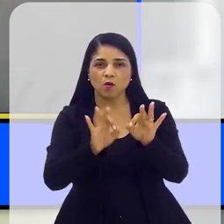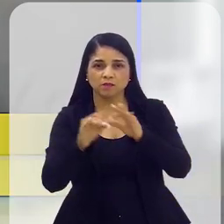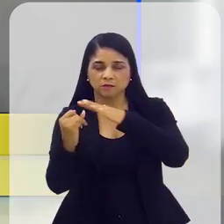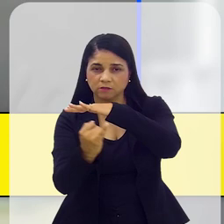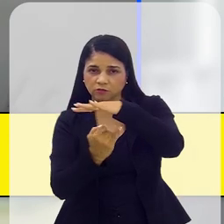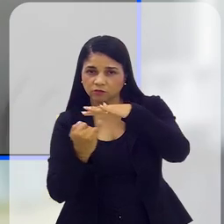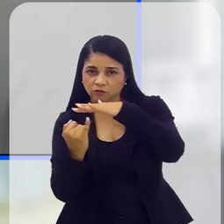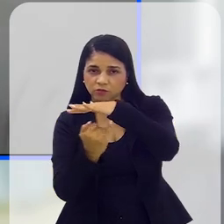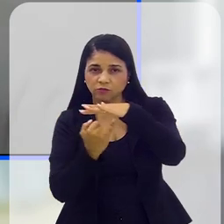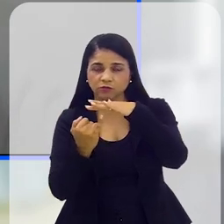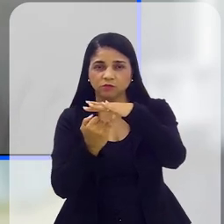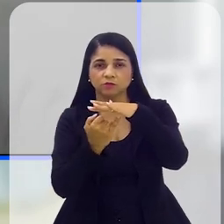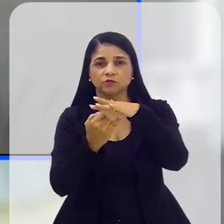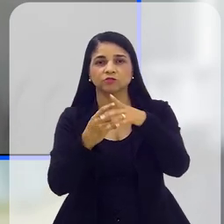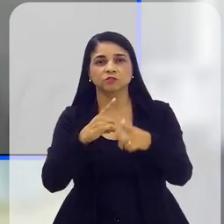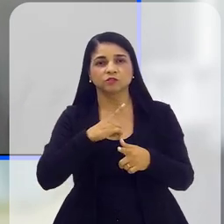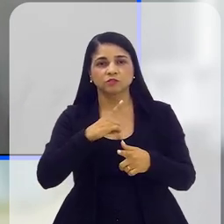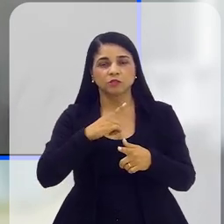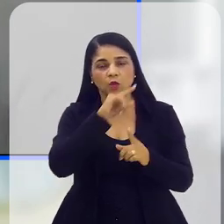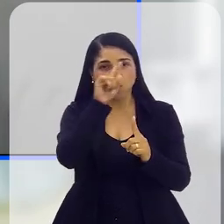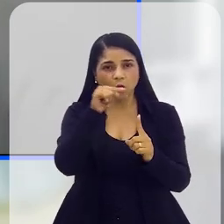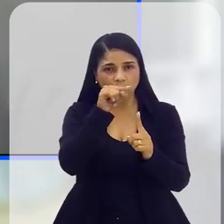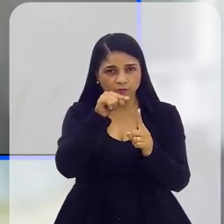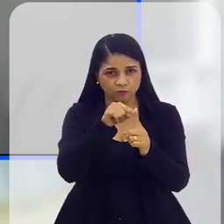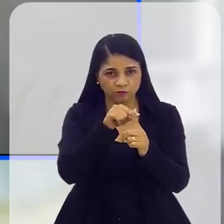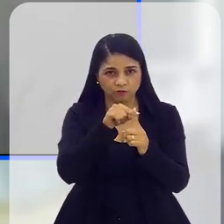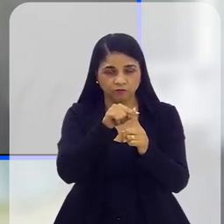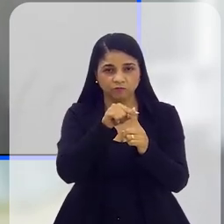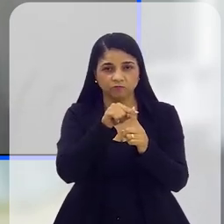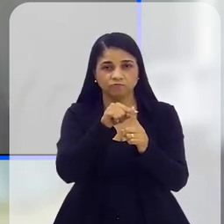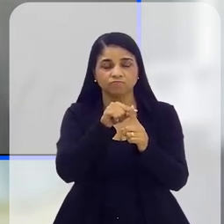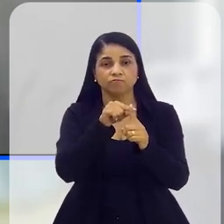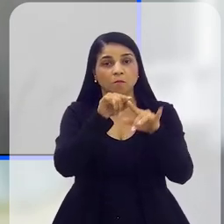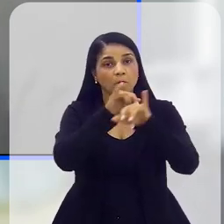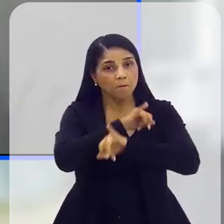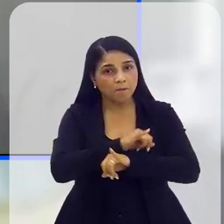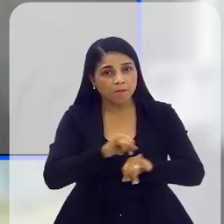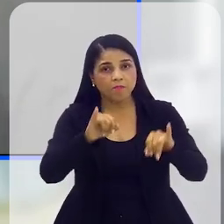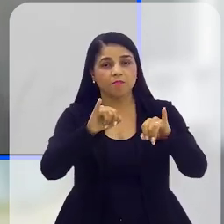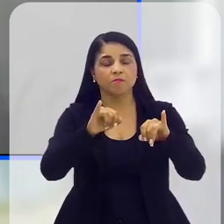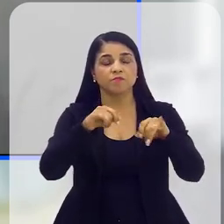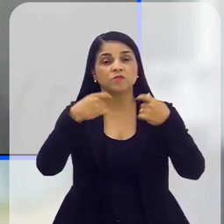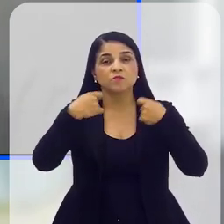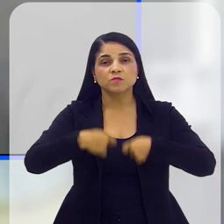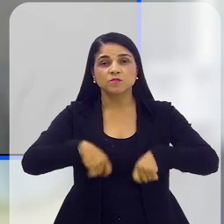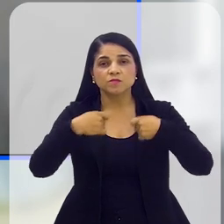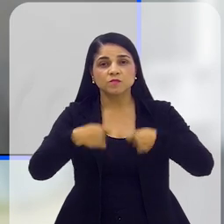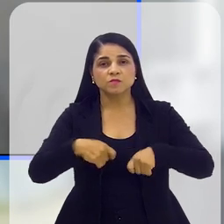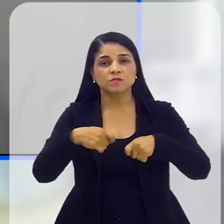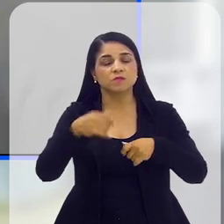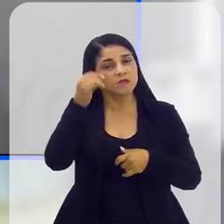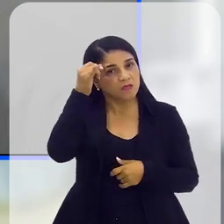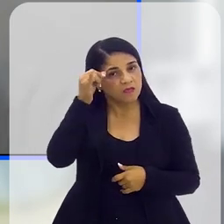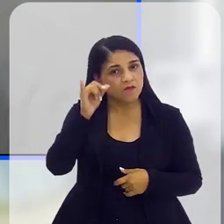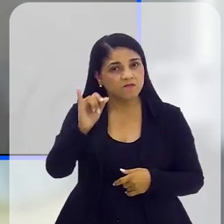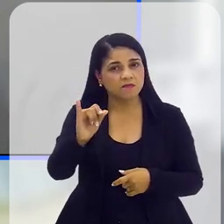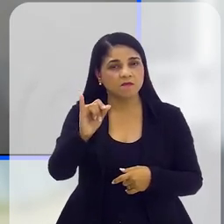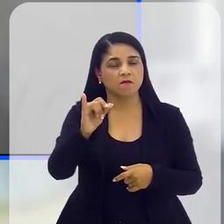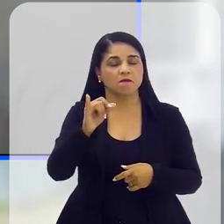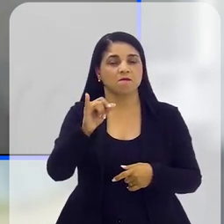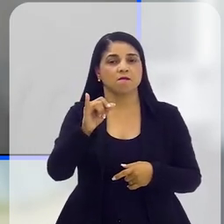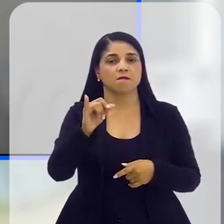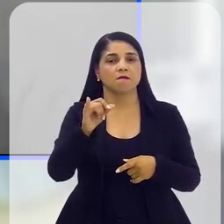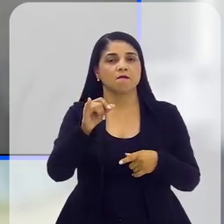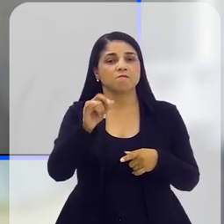instituições que tem como objetivo a gente trazer à tona a necessidade da prevenção para que as pessoas que